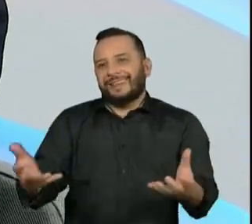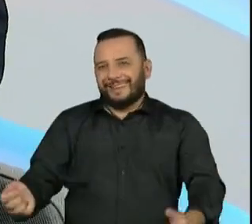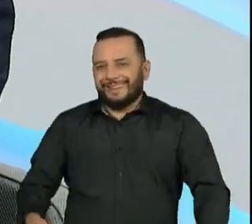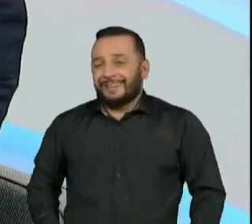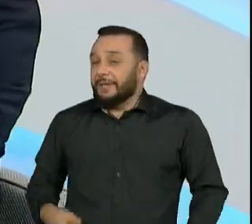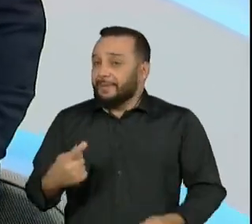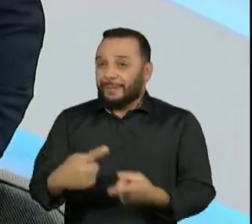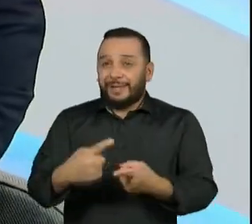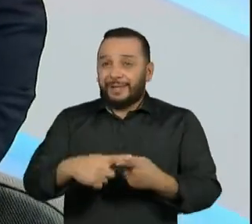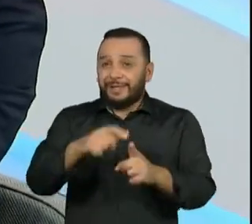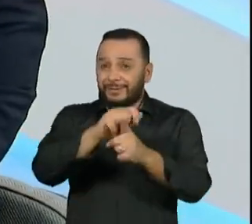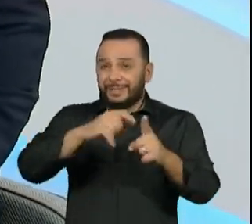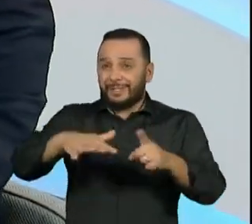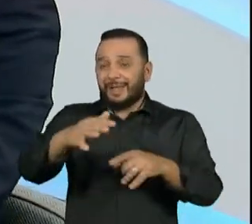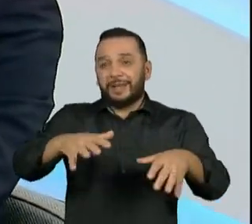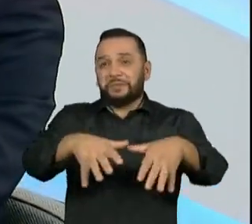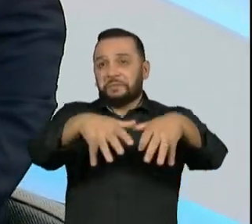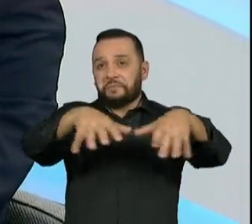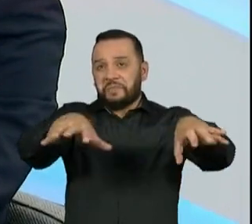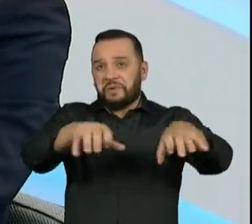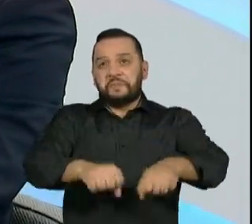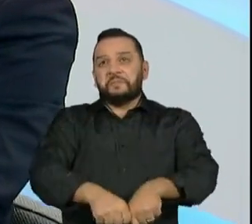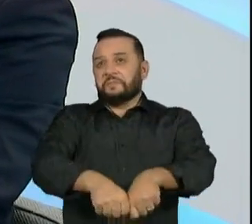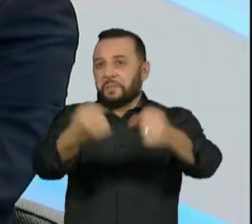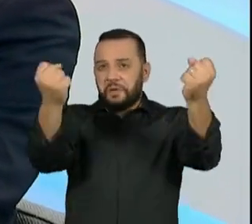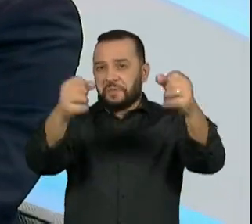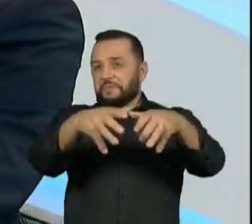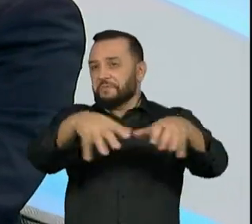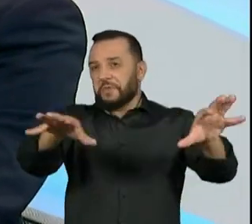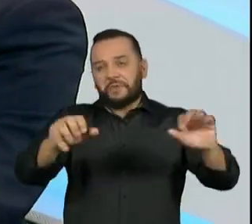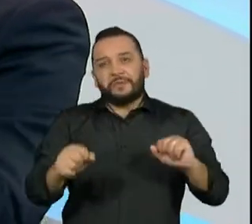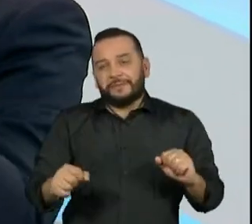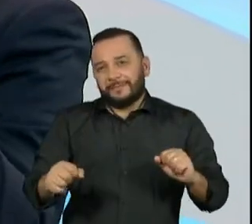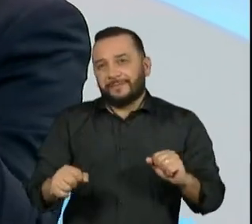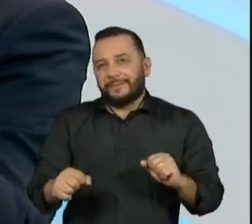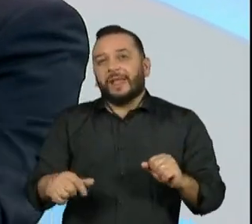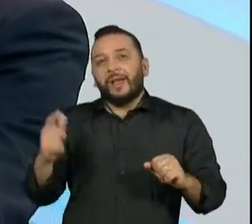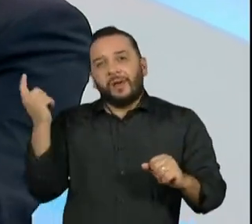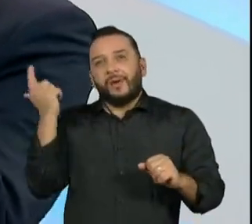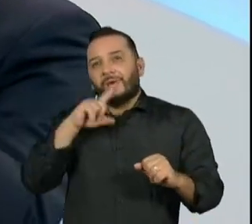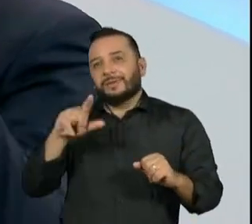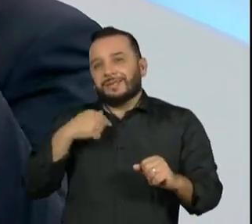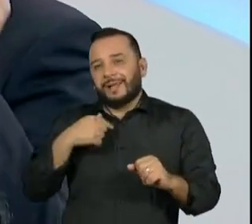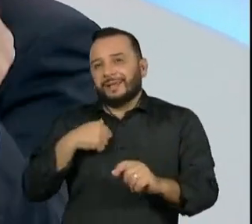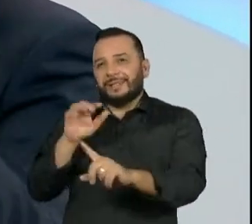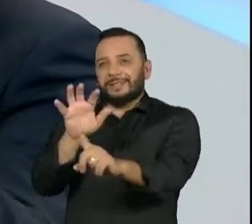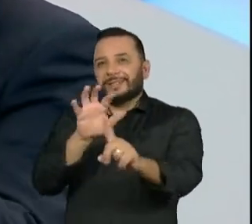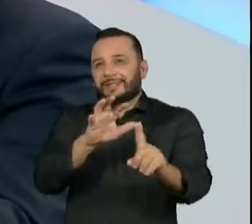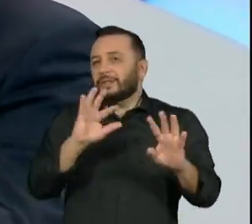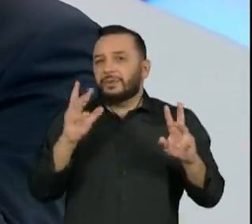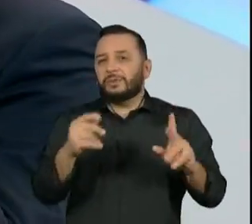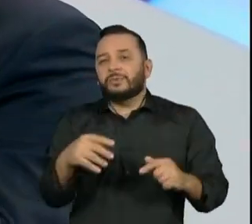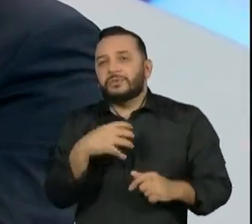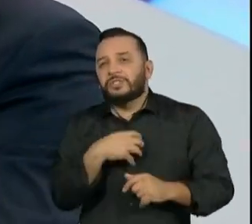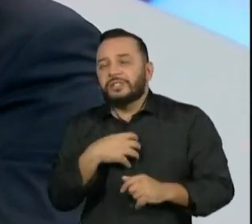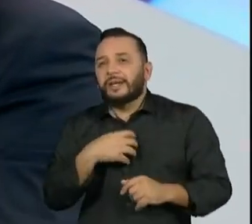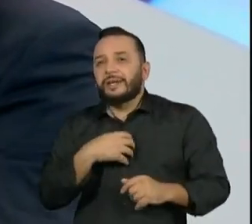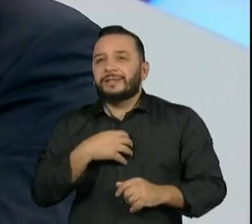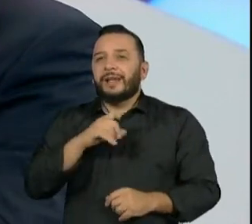quebrar a sociedade. toda a linguagem emocional, tudo